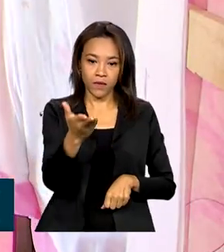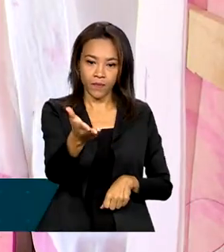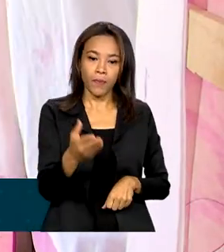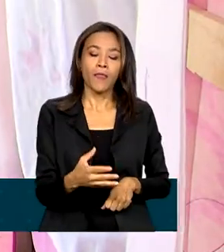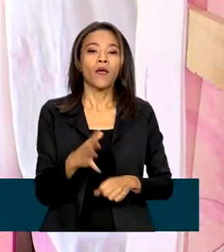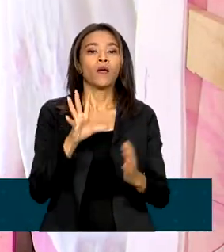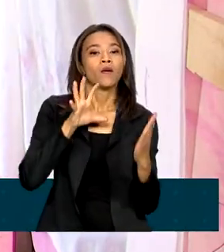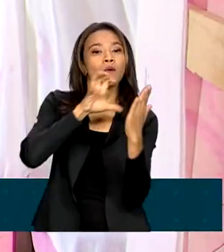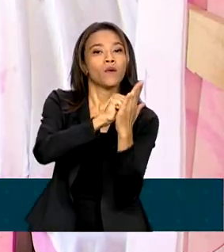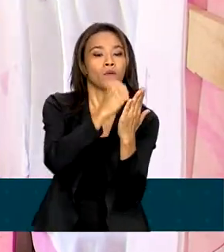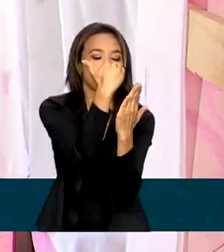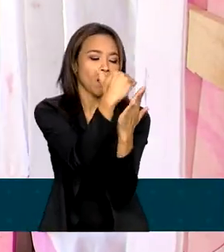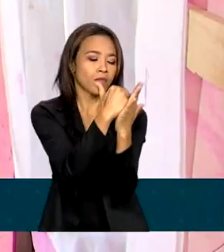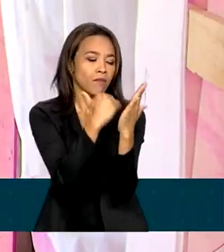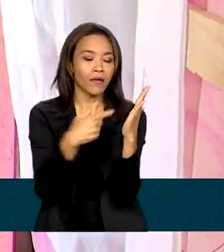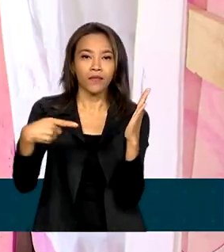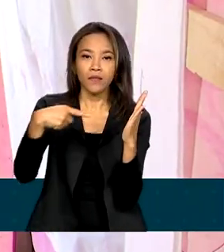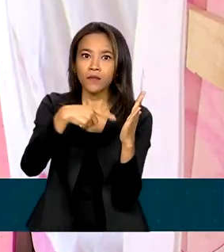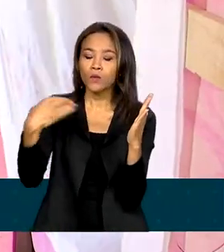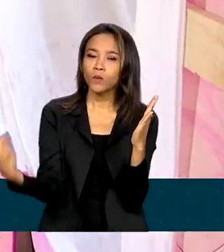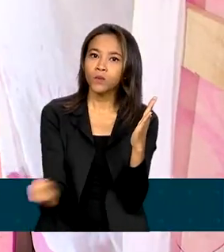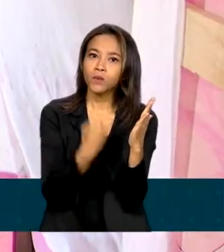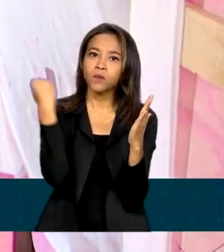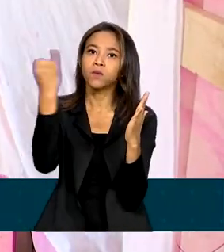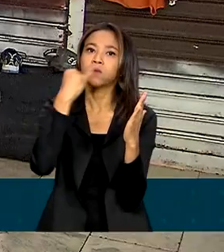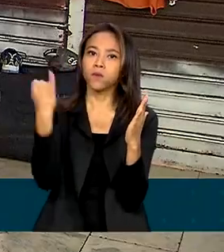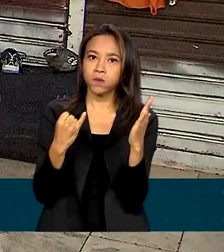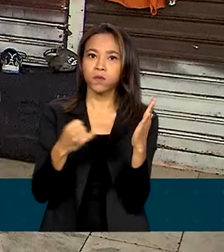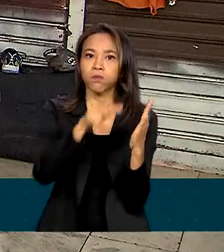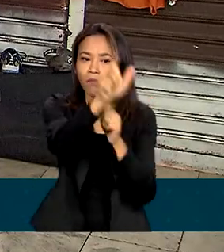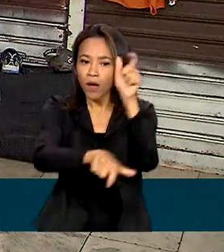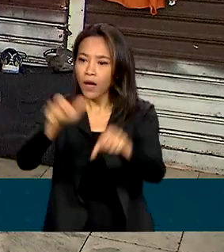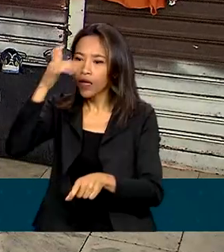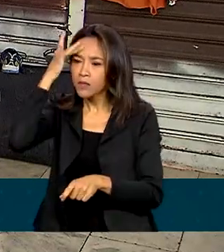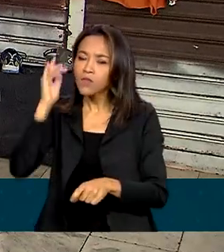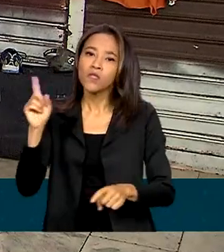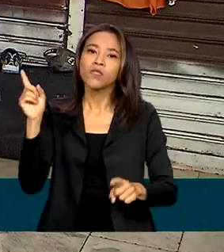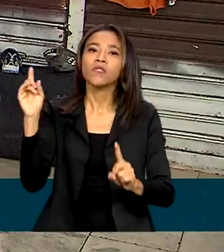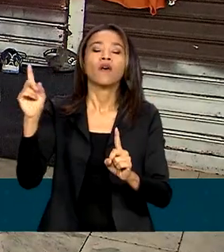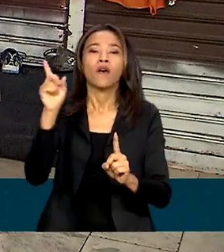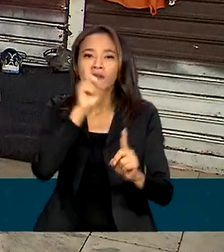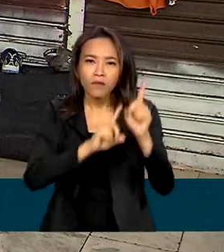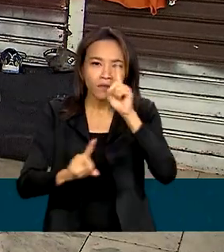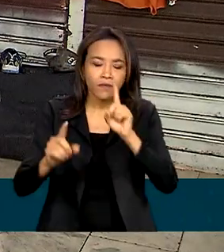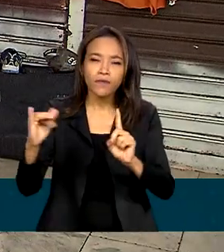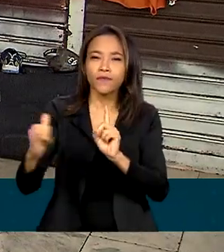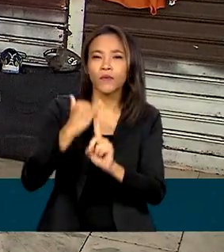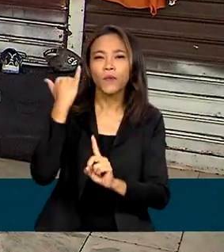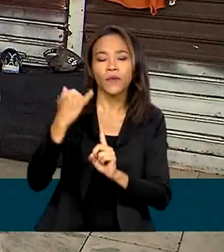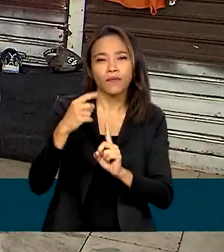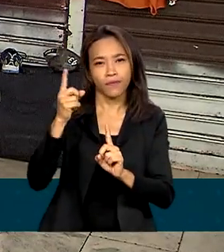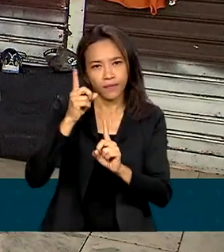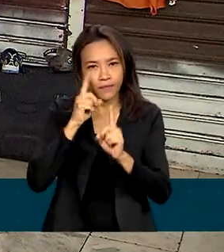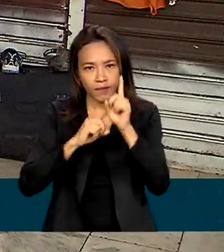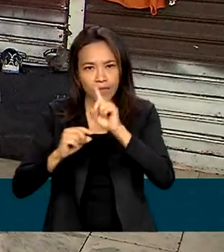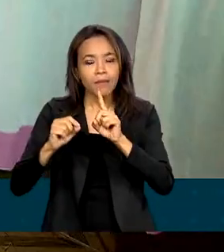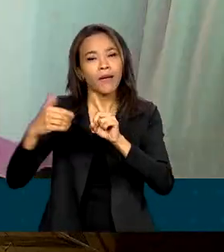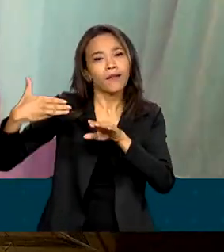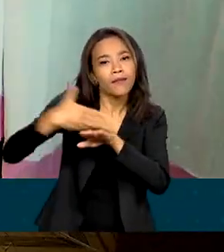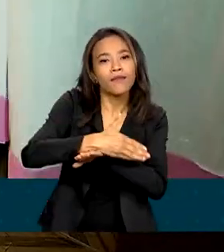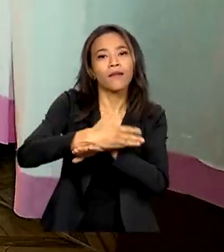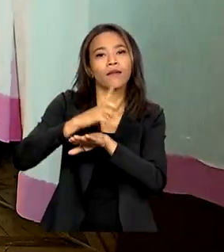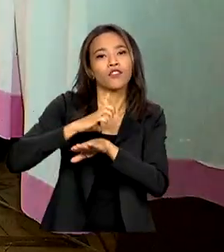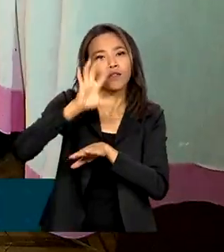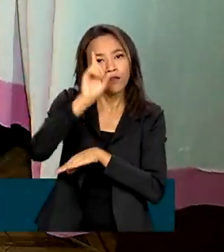Único, porta de entrada para a população mais vulnerável, ter acesso a programas sociais como o de moradia e renda,